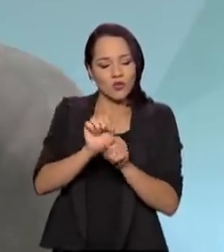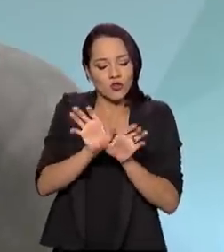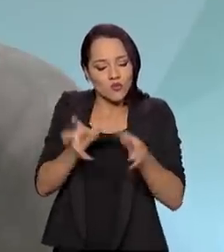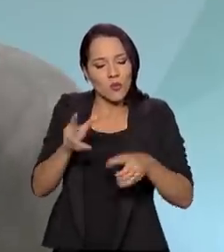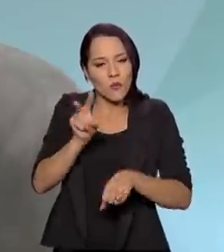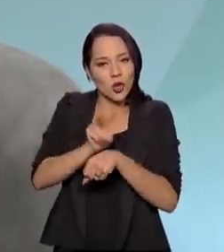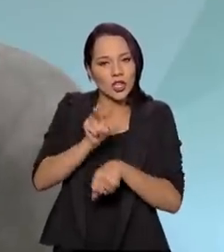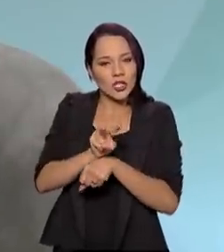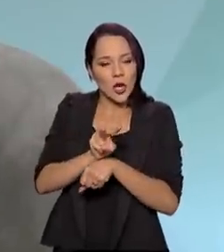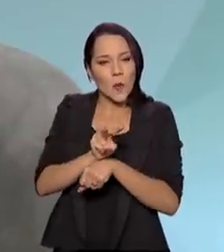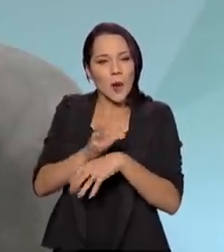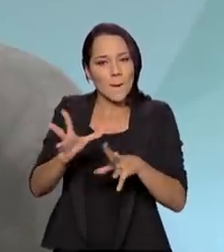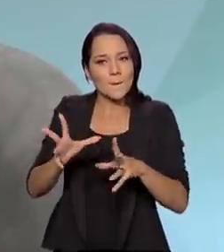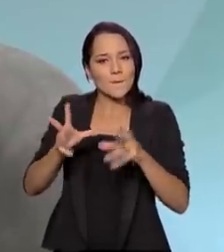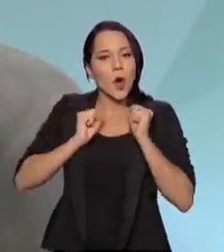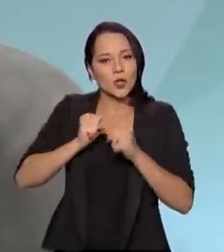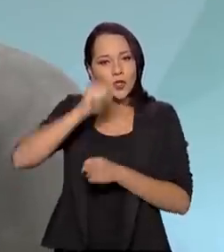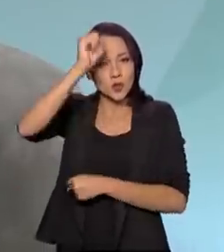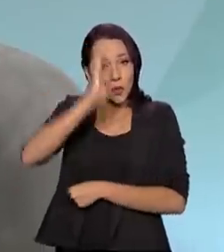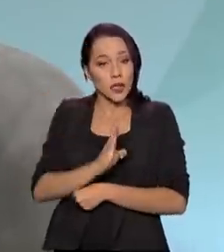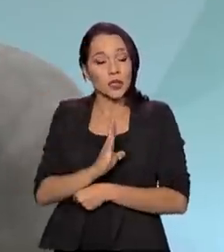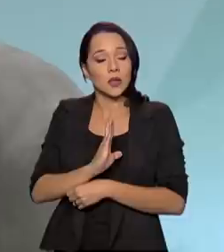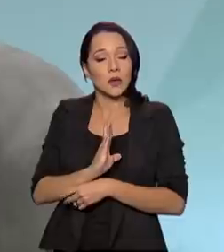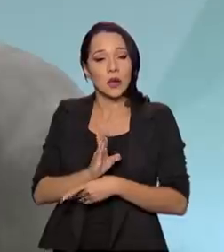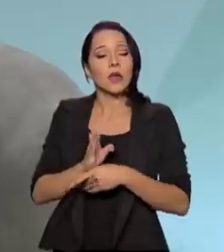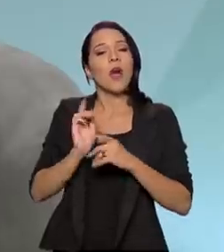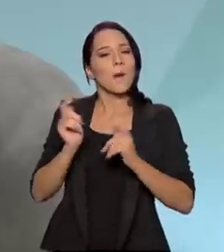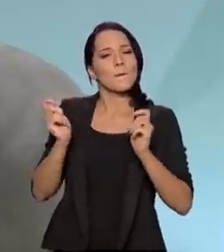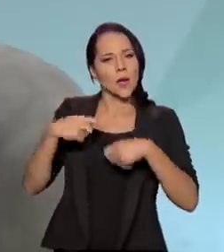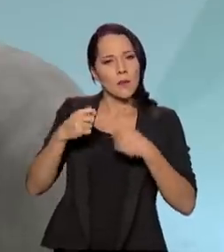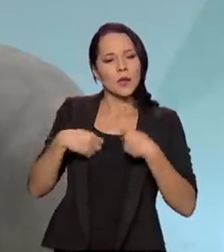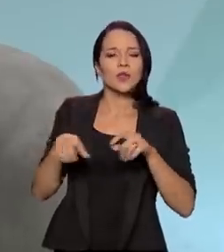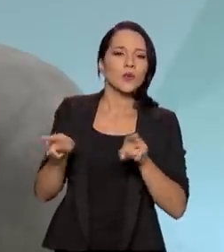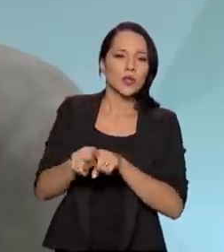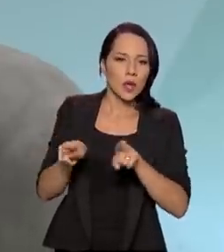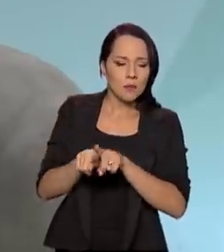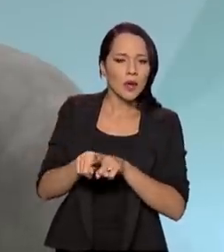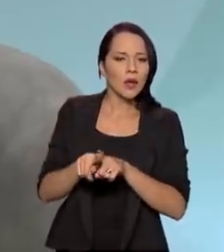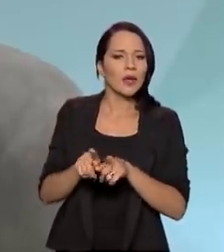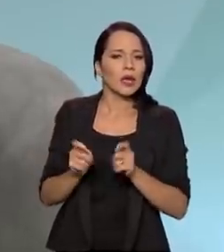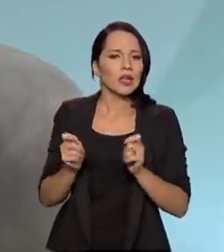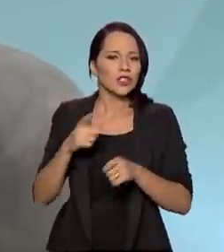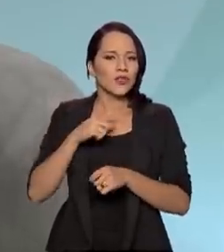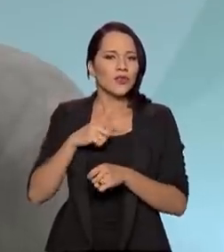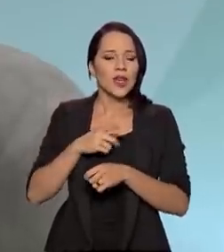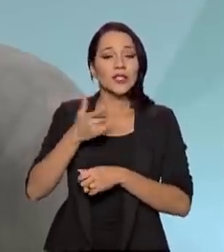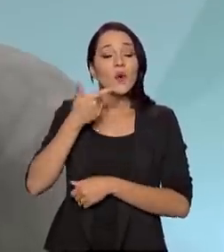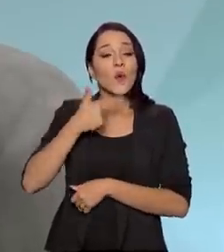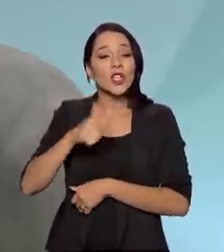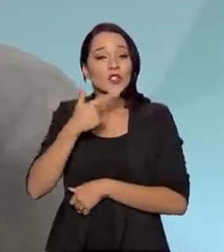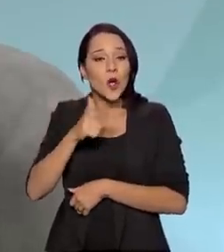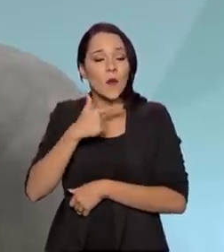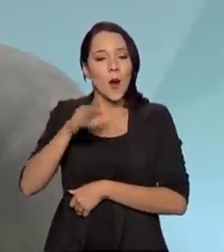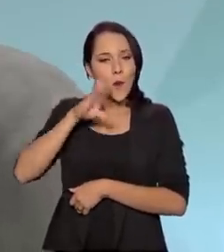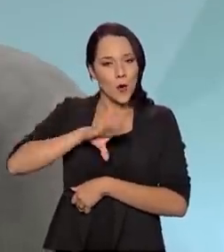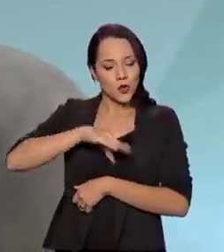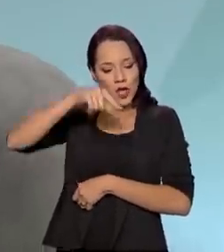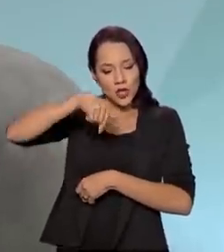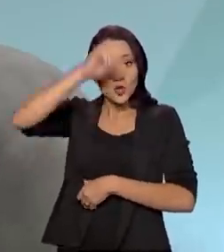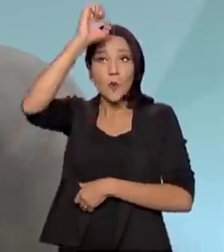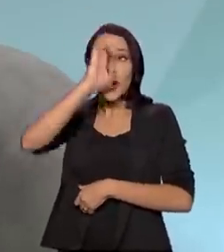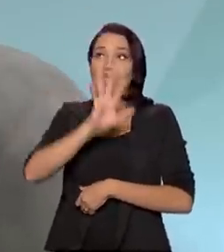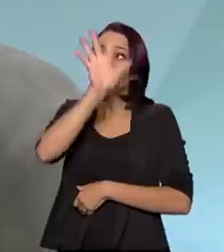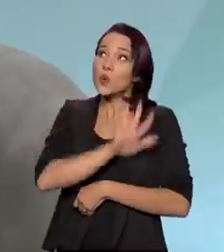garantir a posse do Brasil, ela permitiu também que nós tivéssemos o idioma português no Brasil